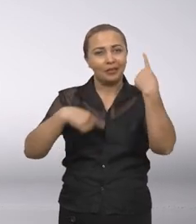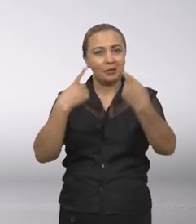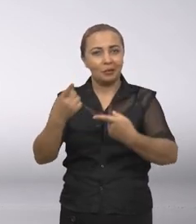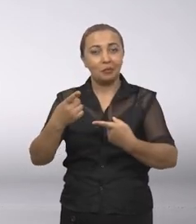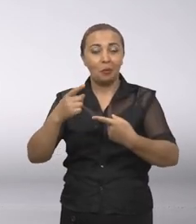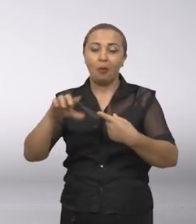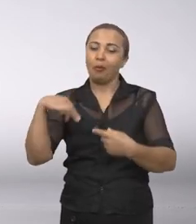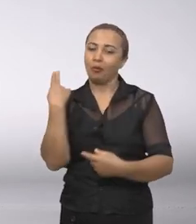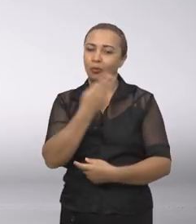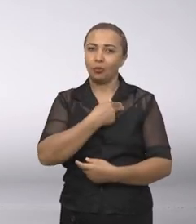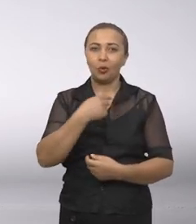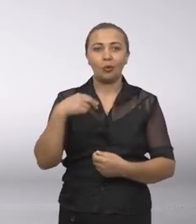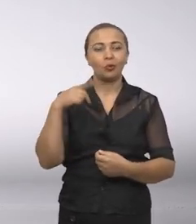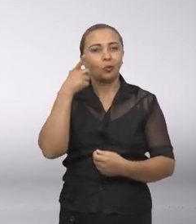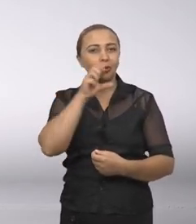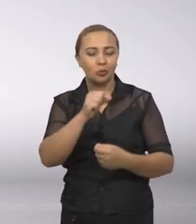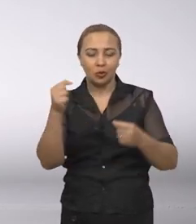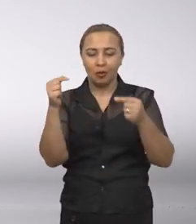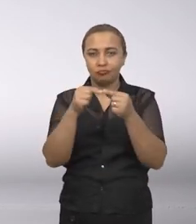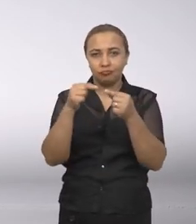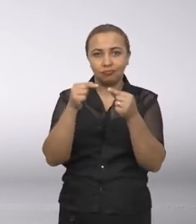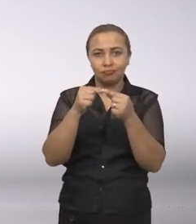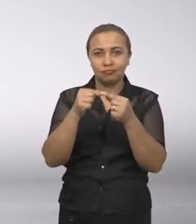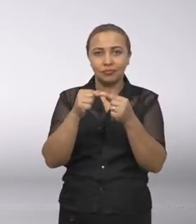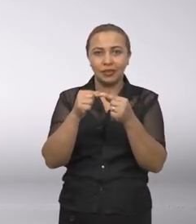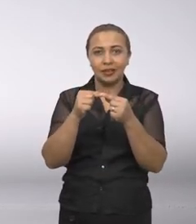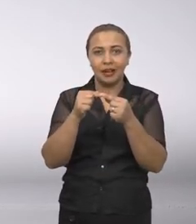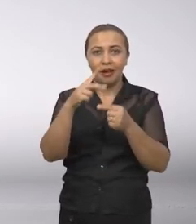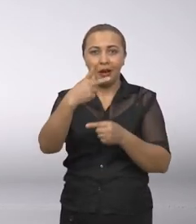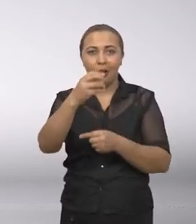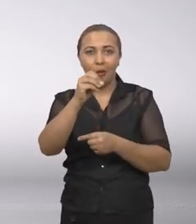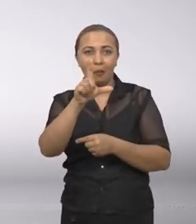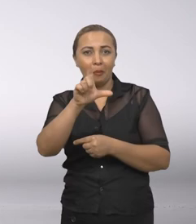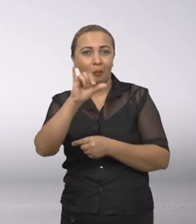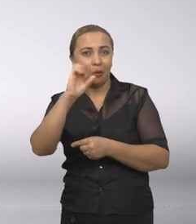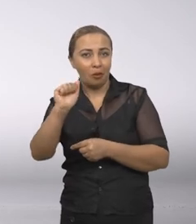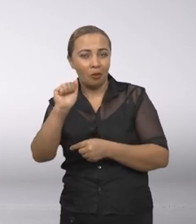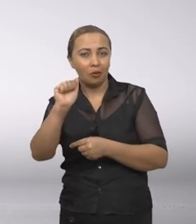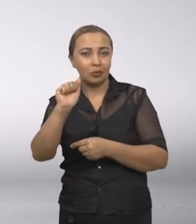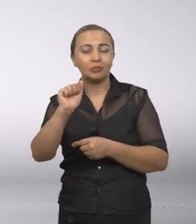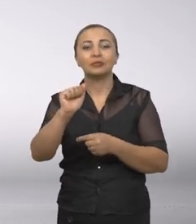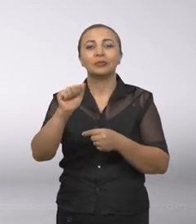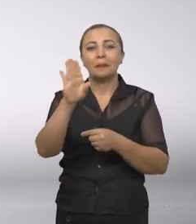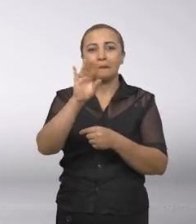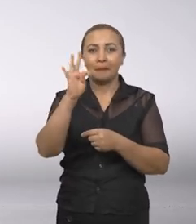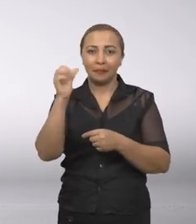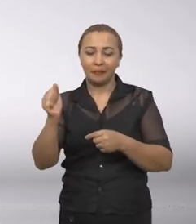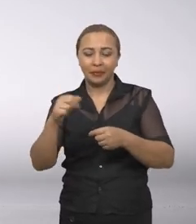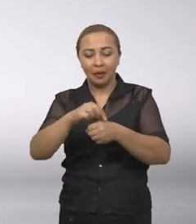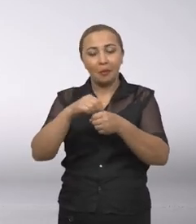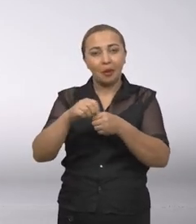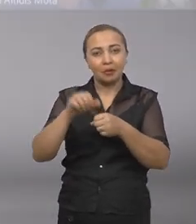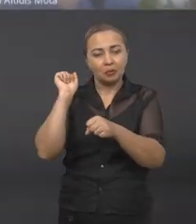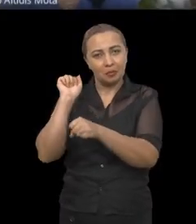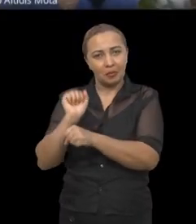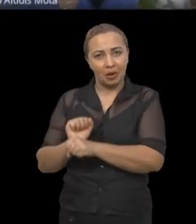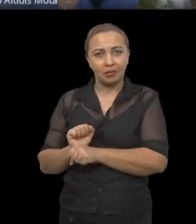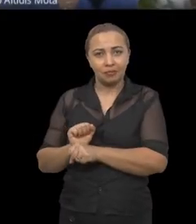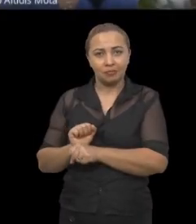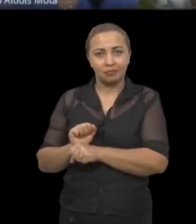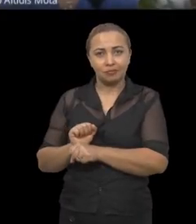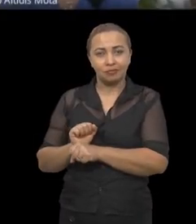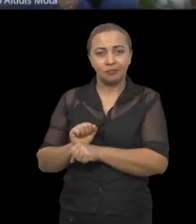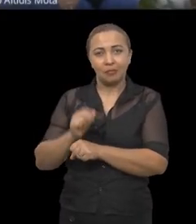Logo em seguida, nós conseguimos aplicar, né, esse poliuretano, que nós chamamos de micro-organismo imobilizado,